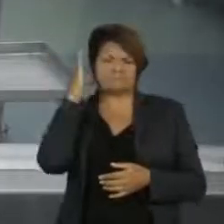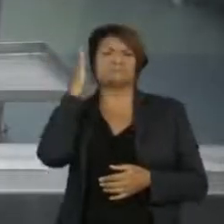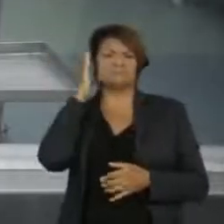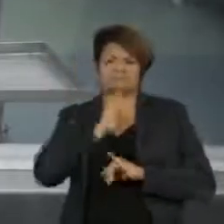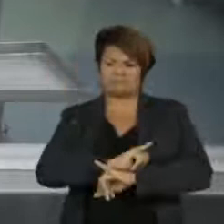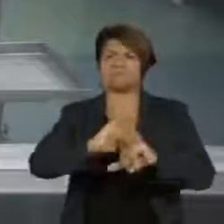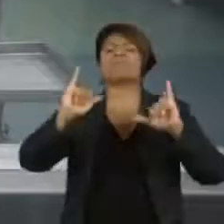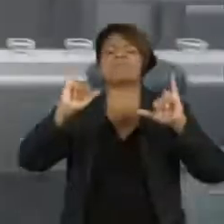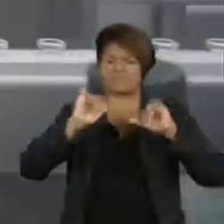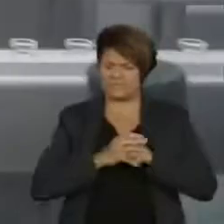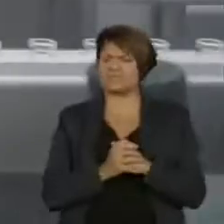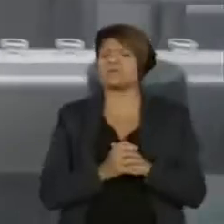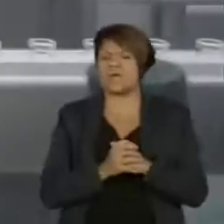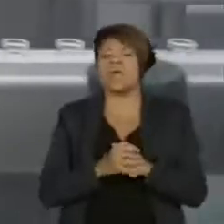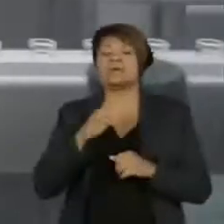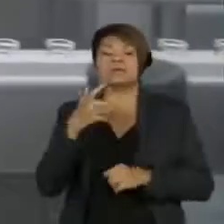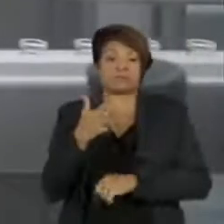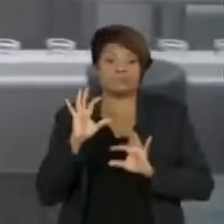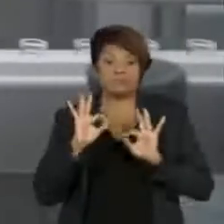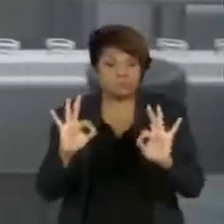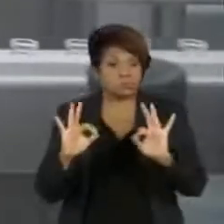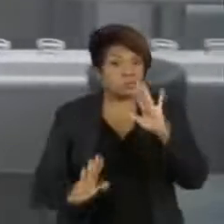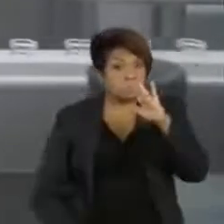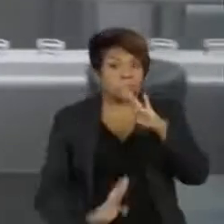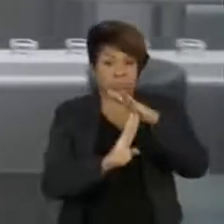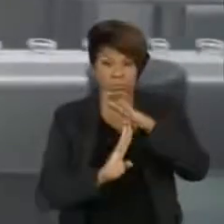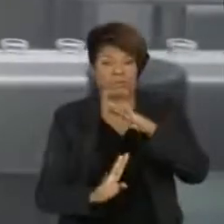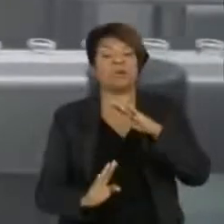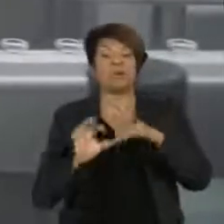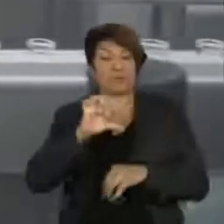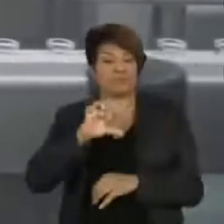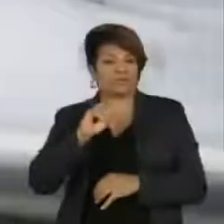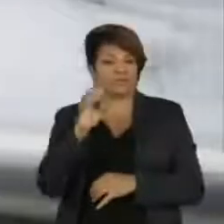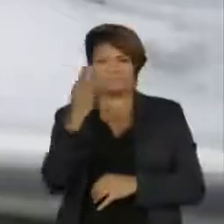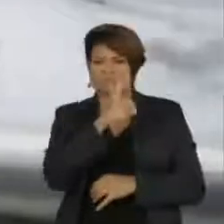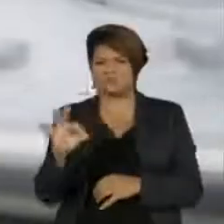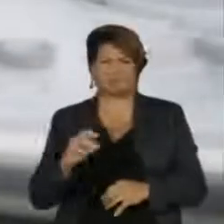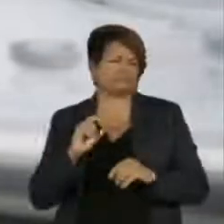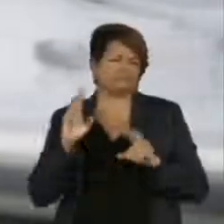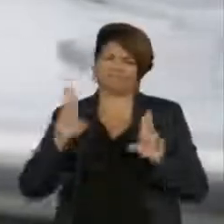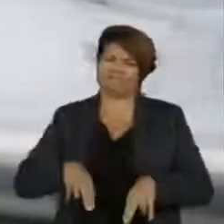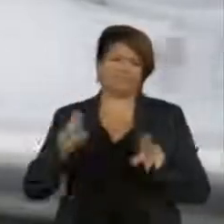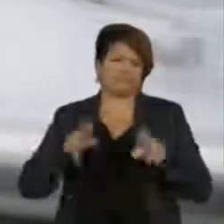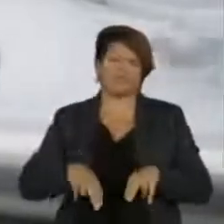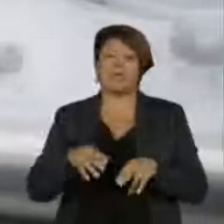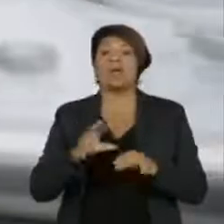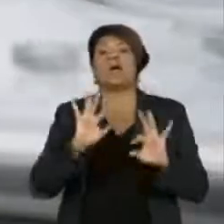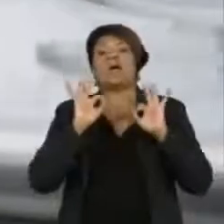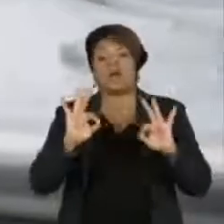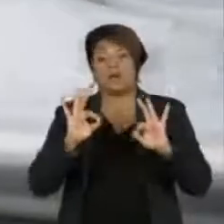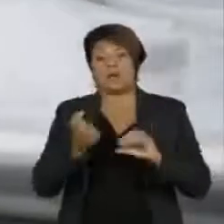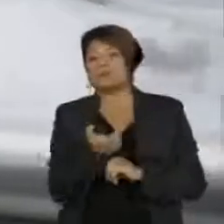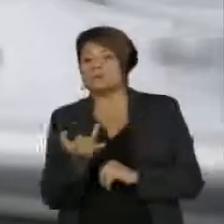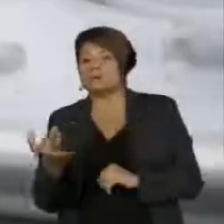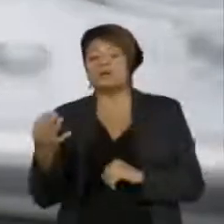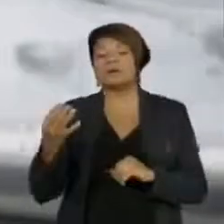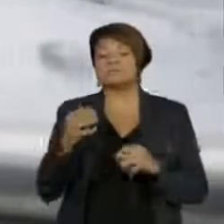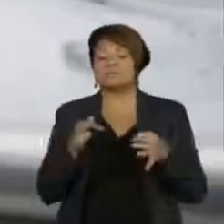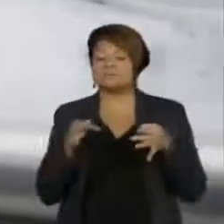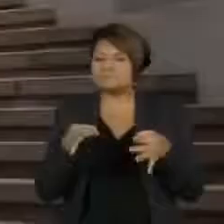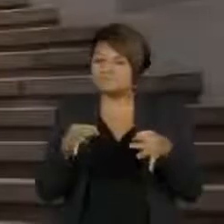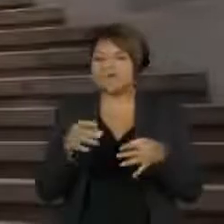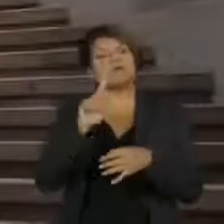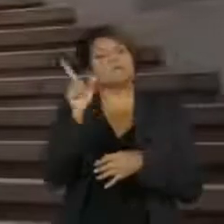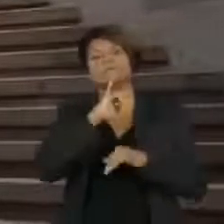efetividade da Coronavac jamais atingiria o índice de 90%. O número exato da eficácia da vacina não foi